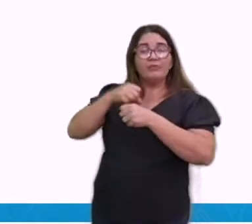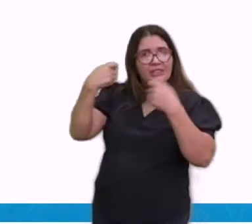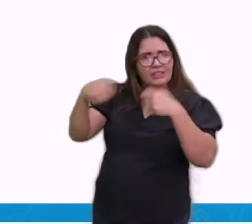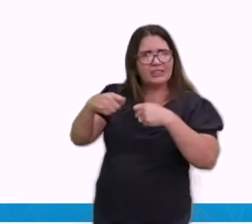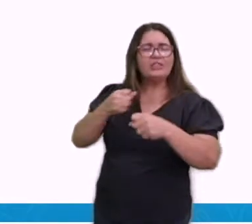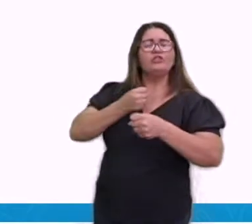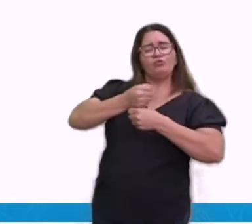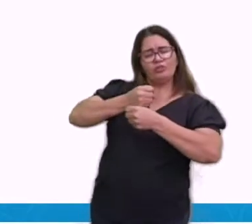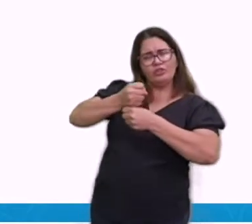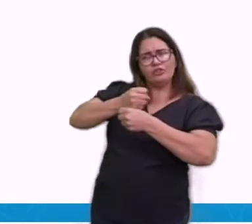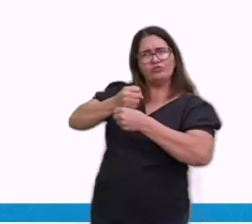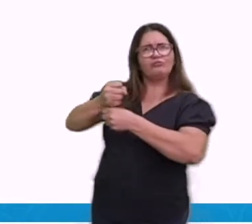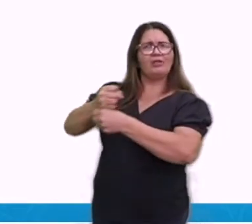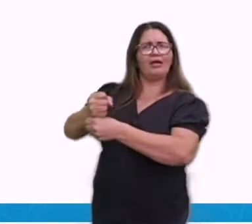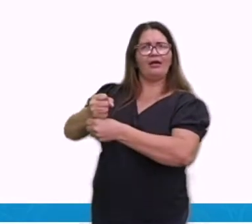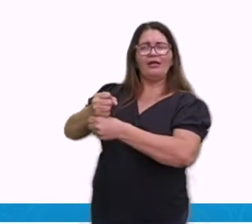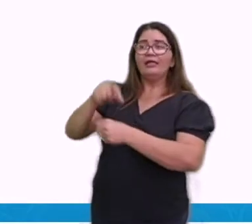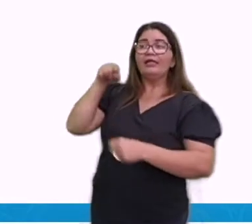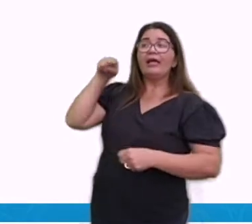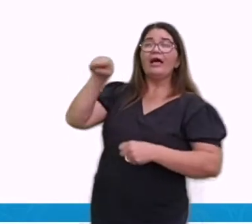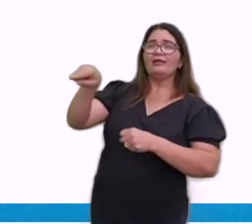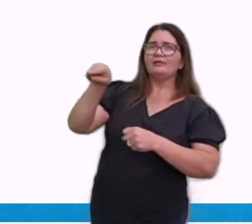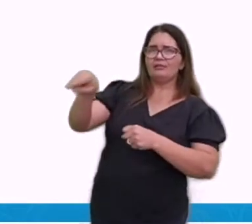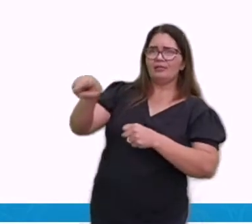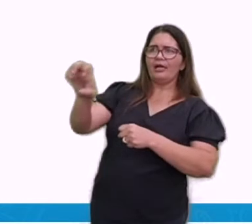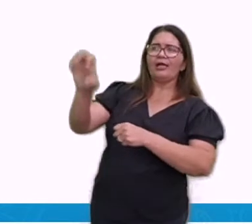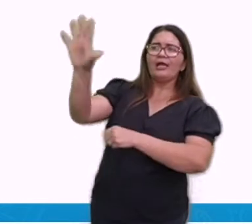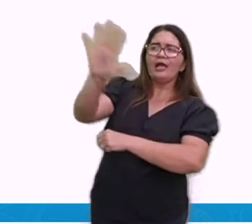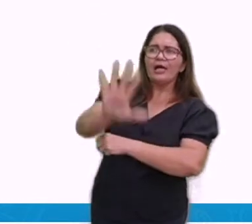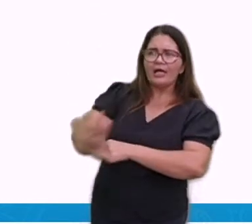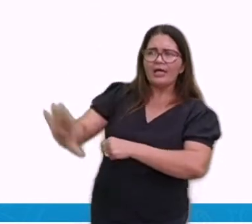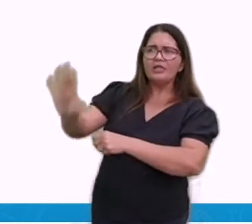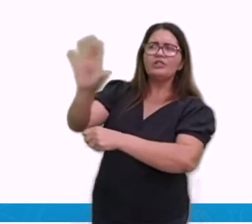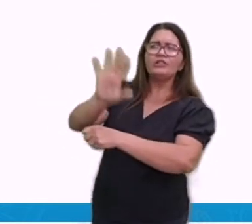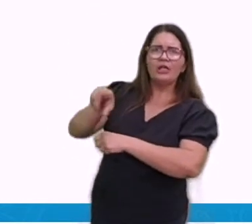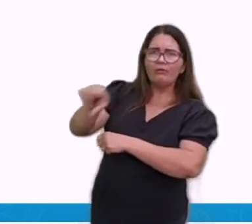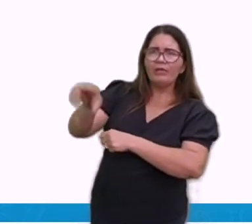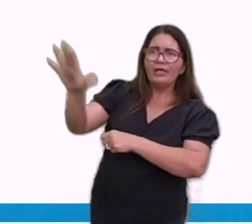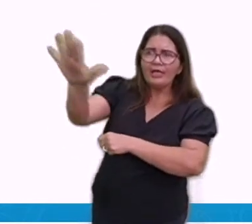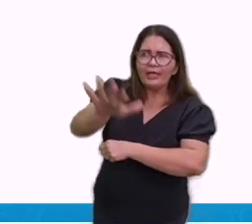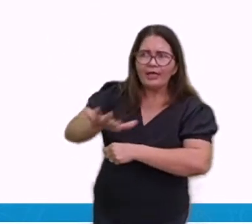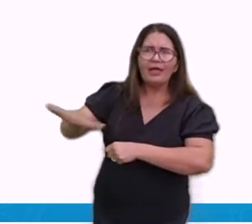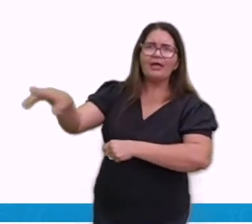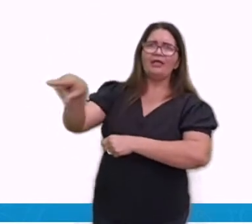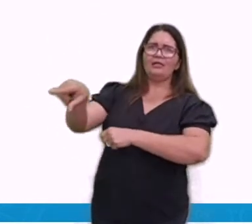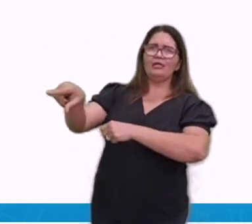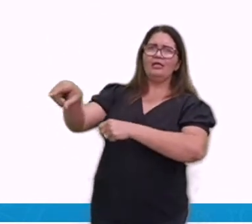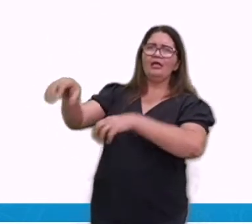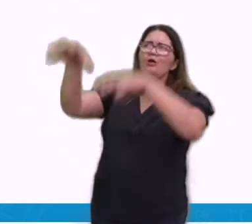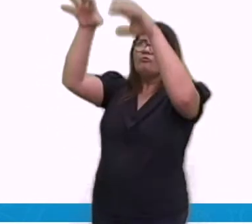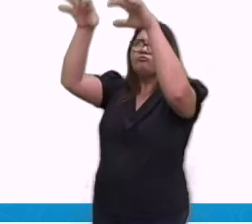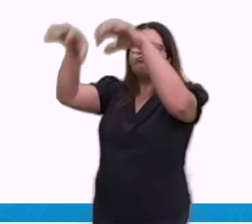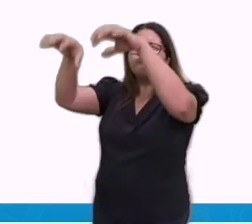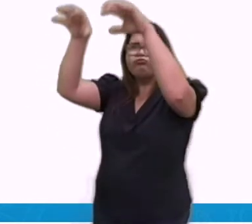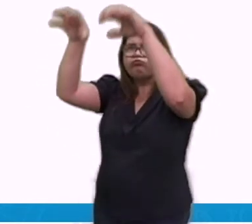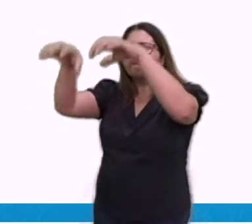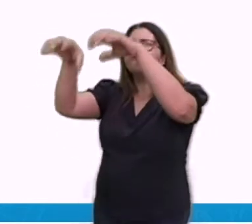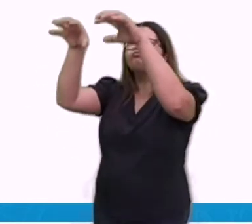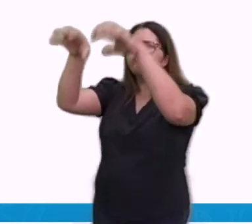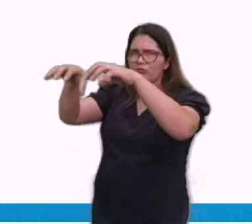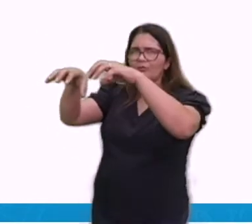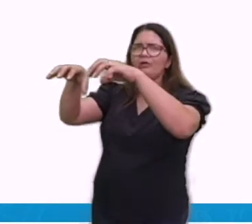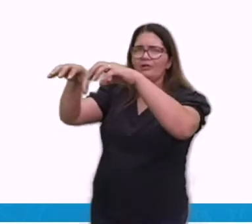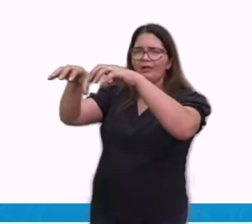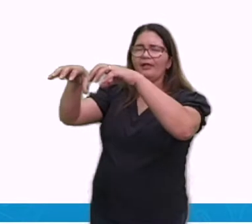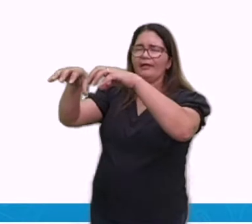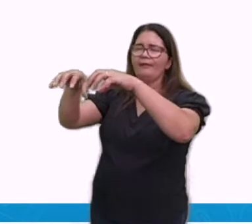definir que aquela região chove muito. Então o clima daquela região é específico porque tem